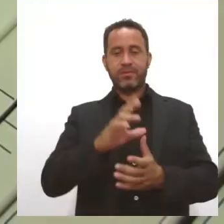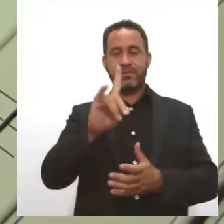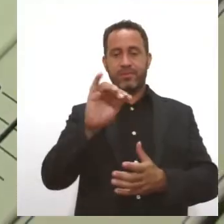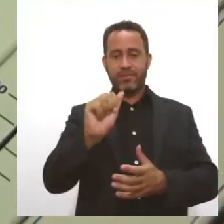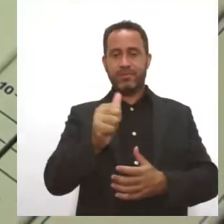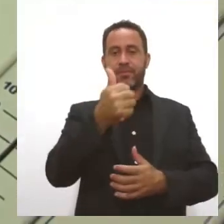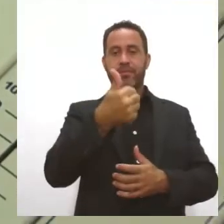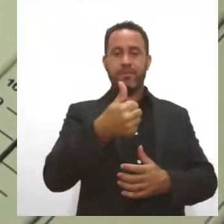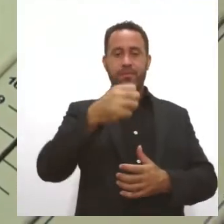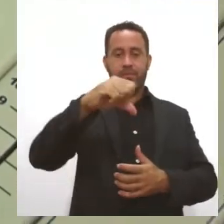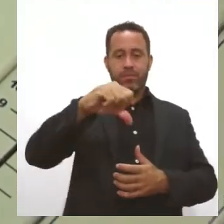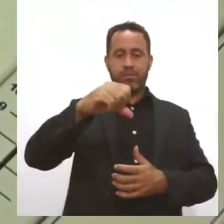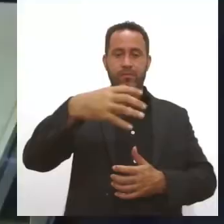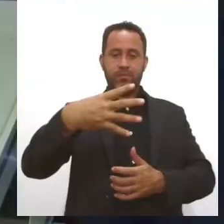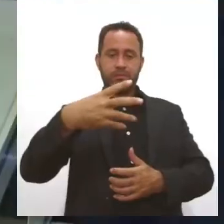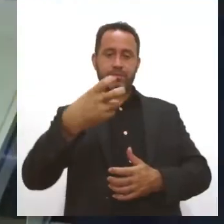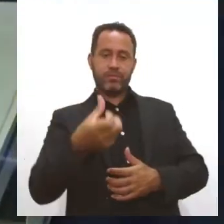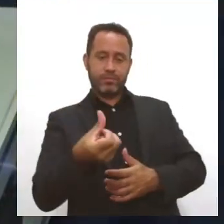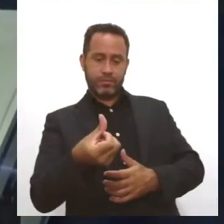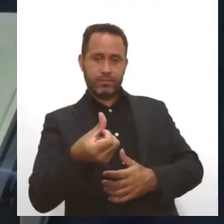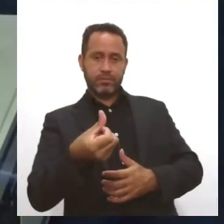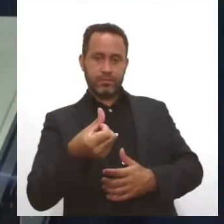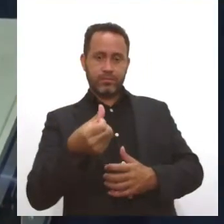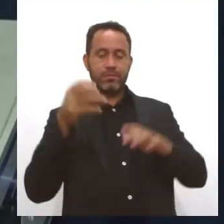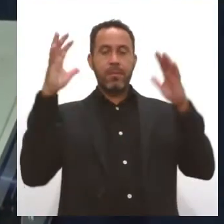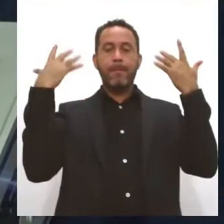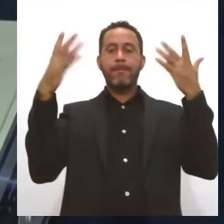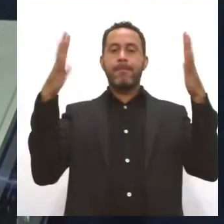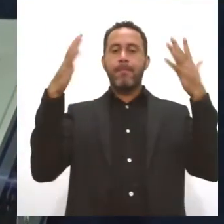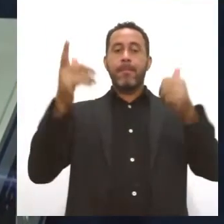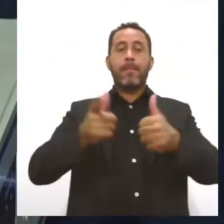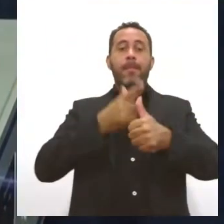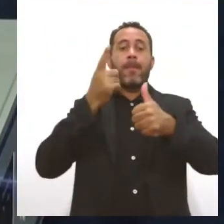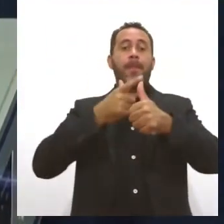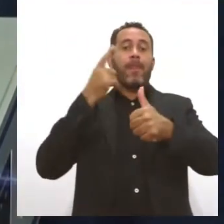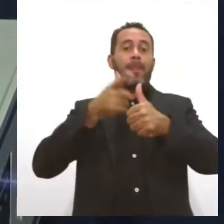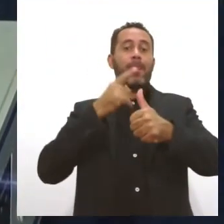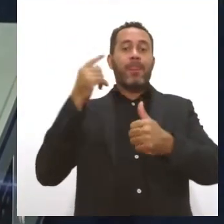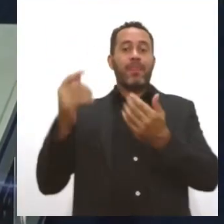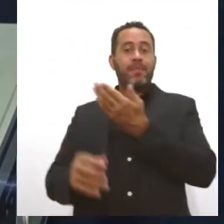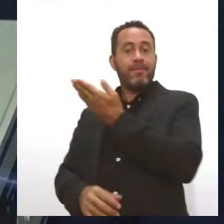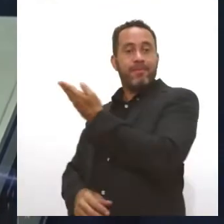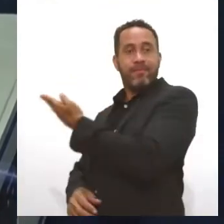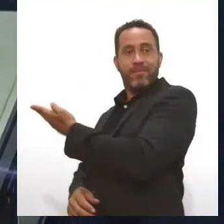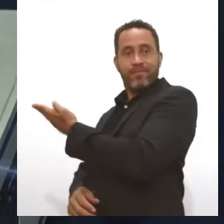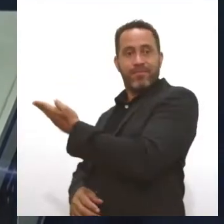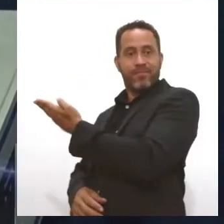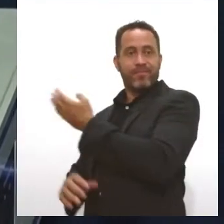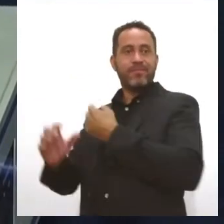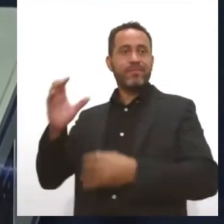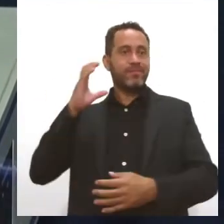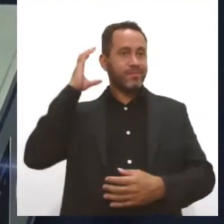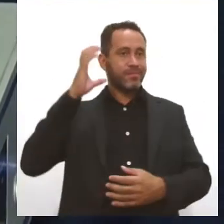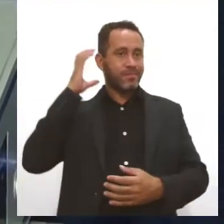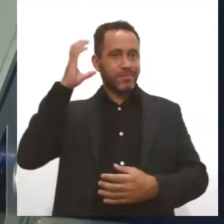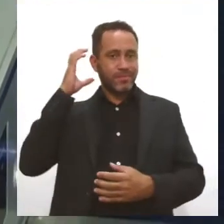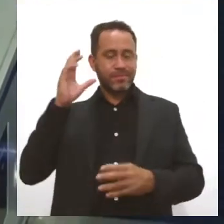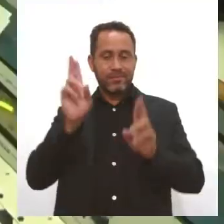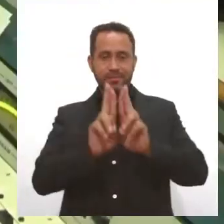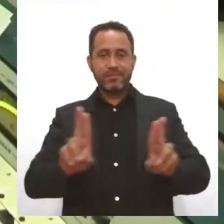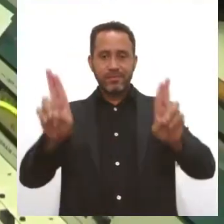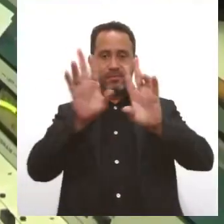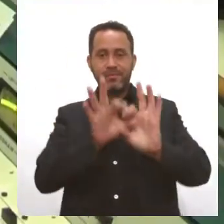1946, homenageia a primeira transmissão realizada pela Rádio das Nações Unidas